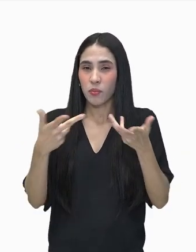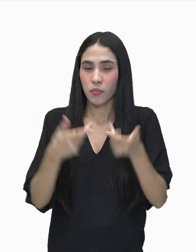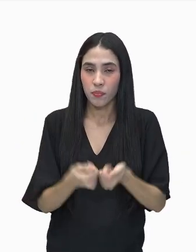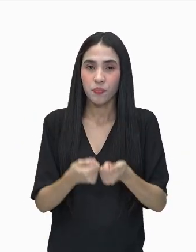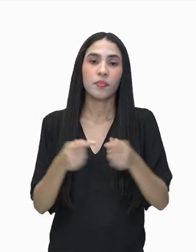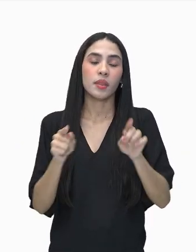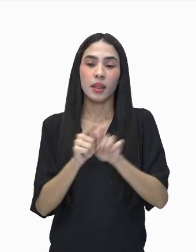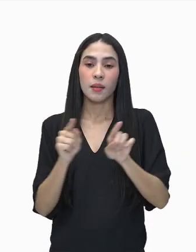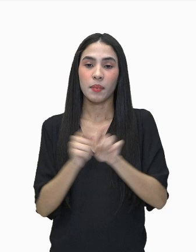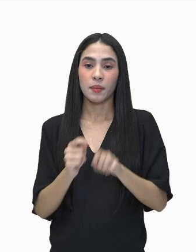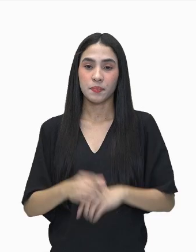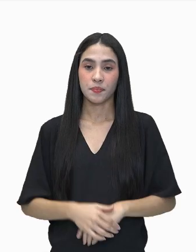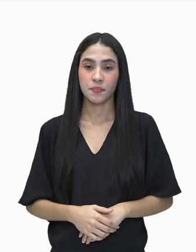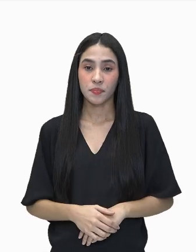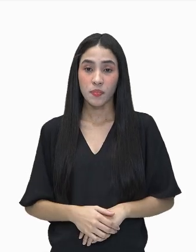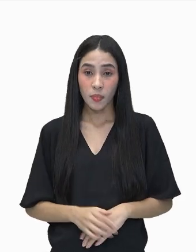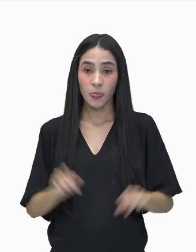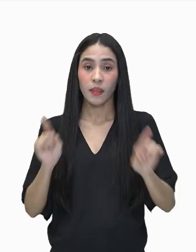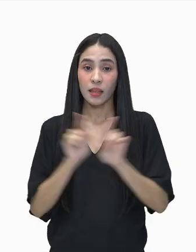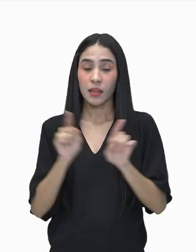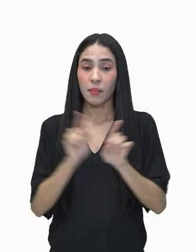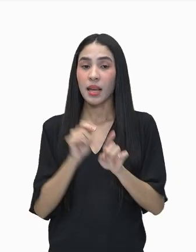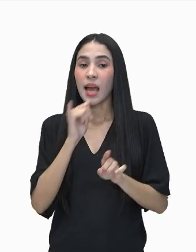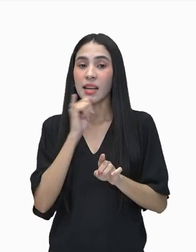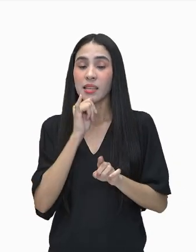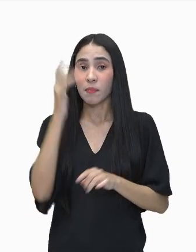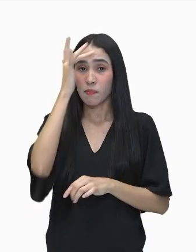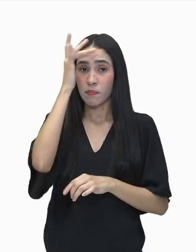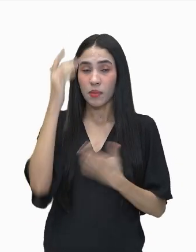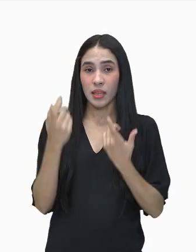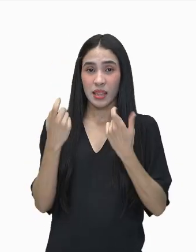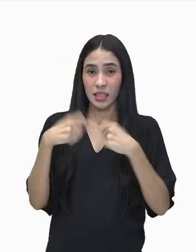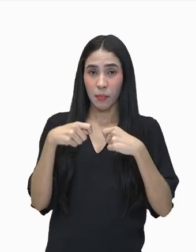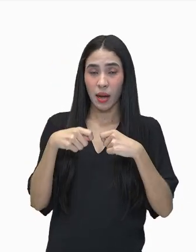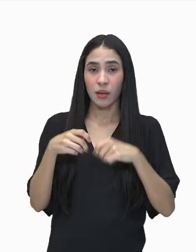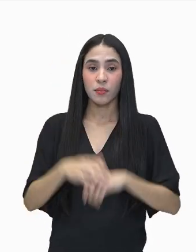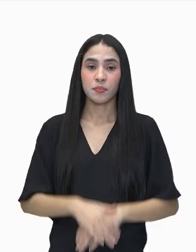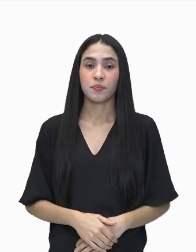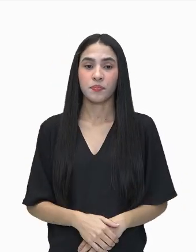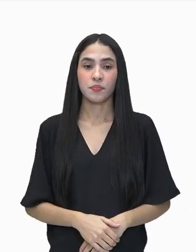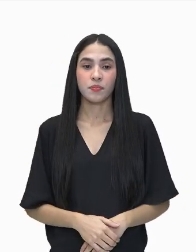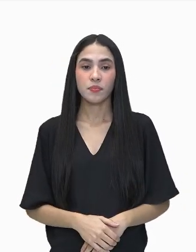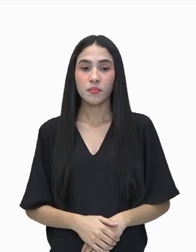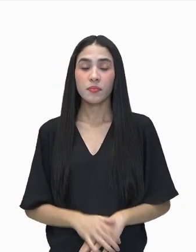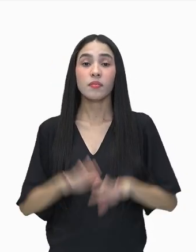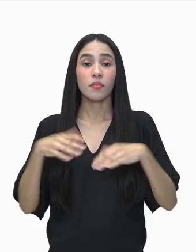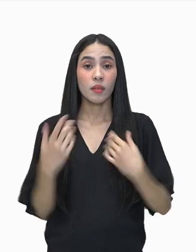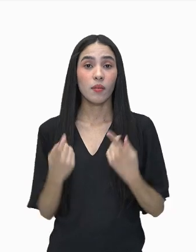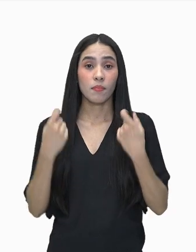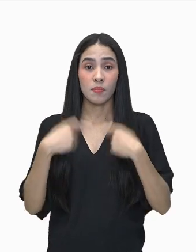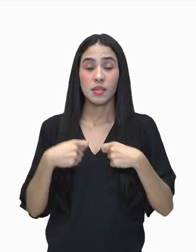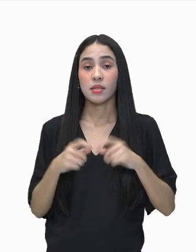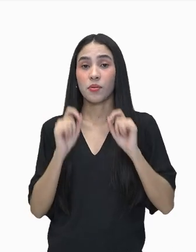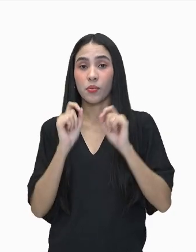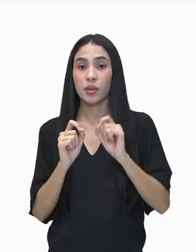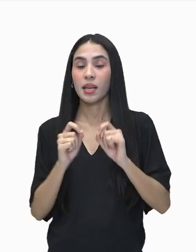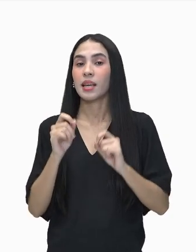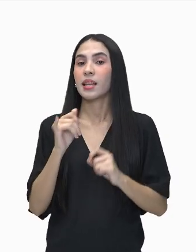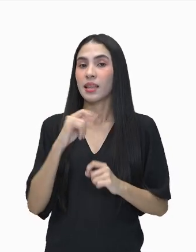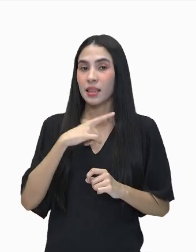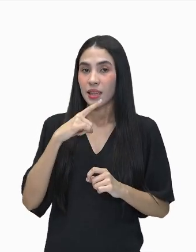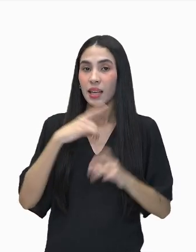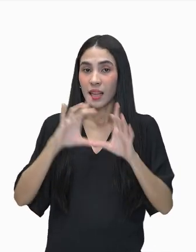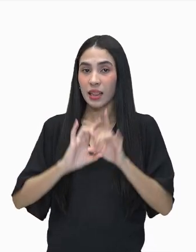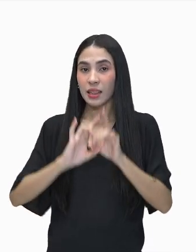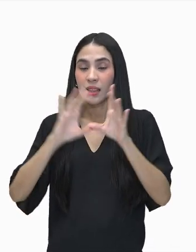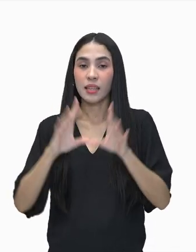também e custo da força de trabalho. Então, vejam só, nós precisamos ter disponibilidade